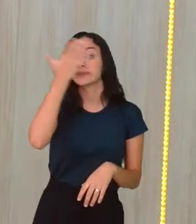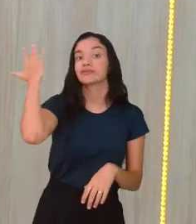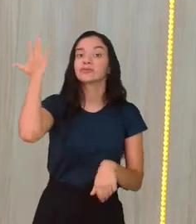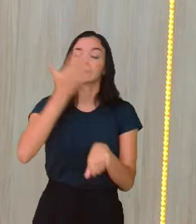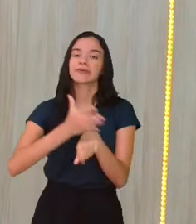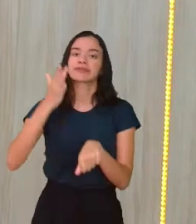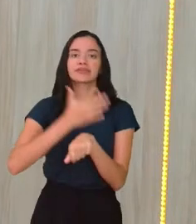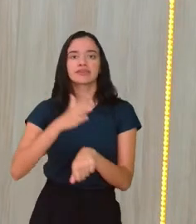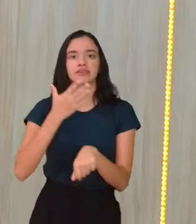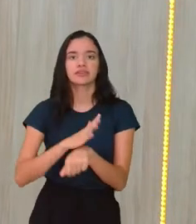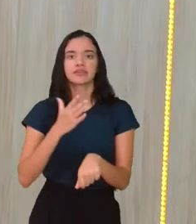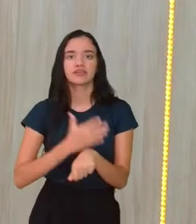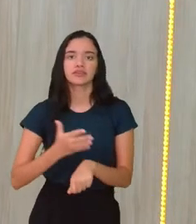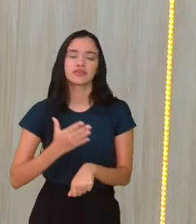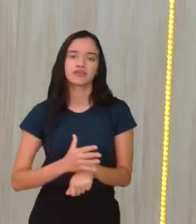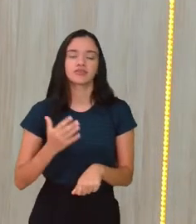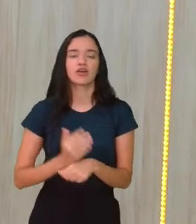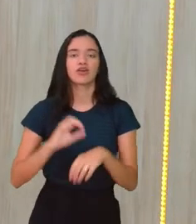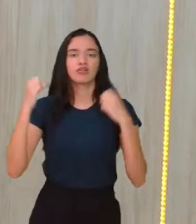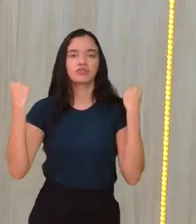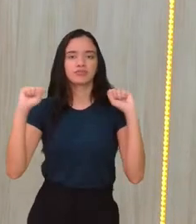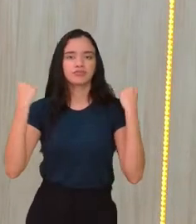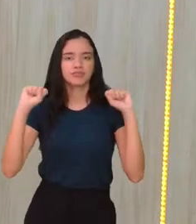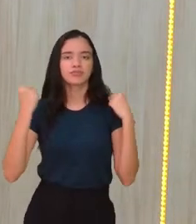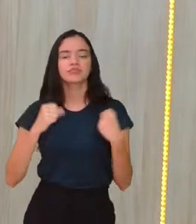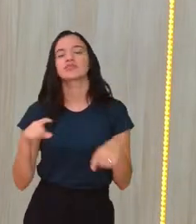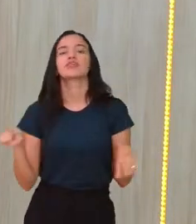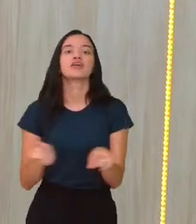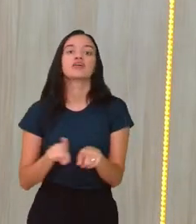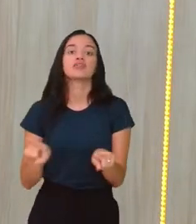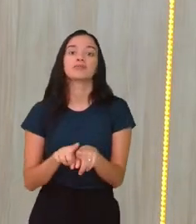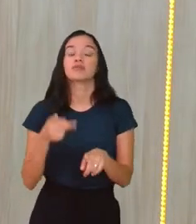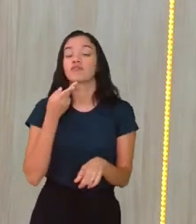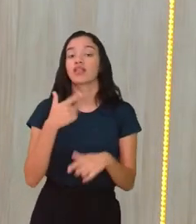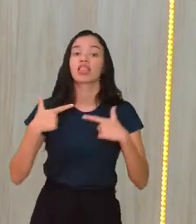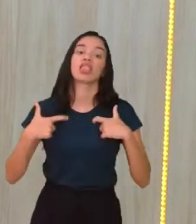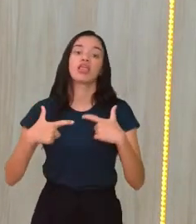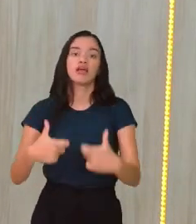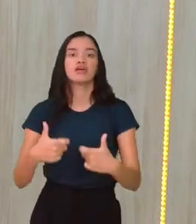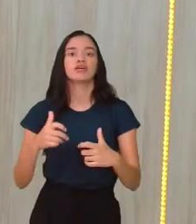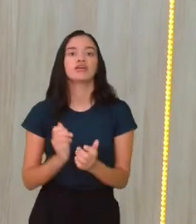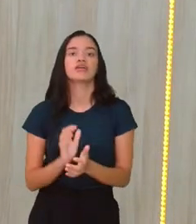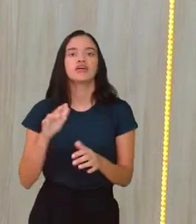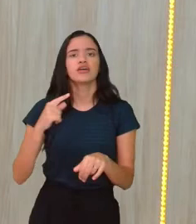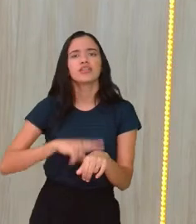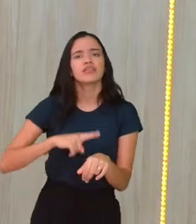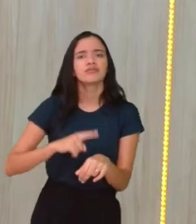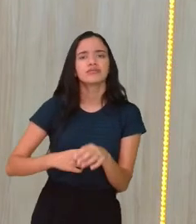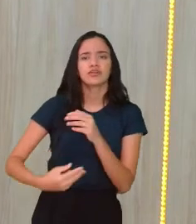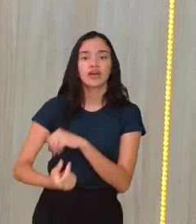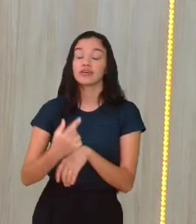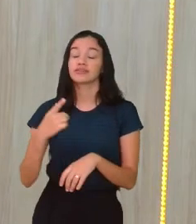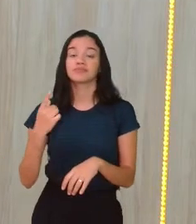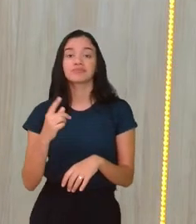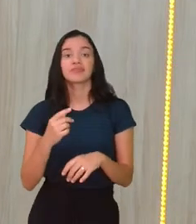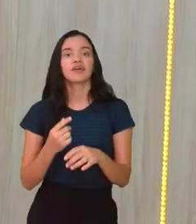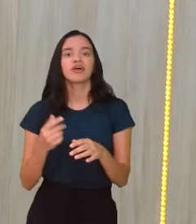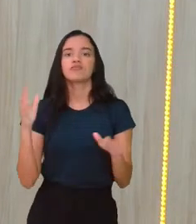praticavam aqueles atos ginásticos, né? E que a gente fala das guerras. Então, naquela época não existiam